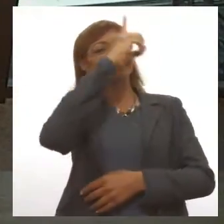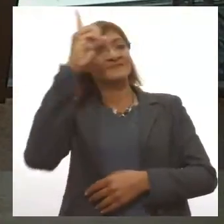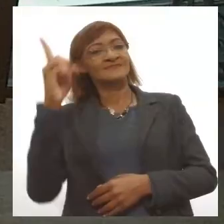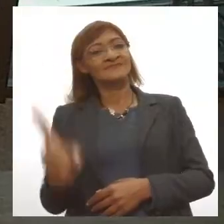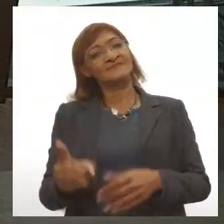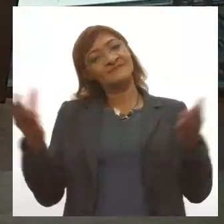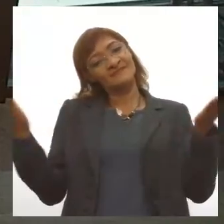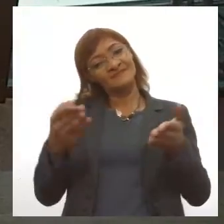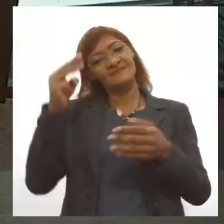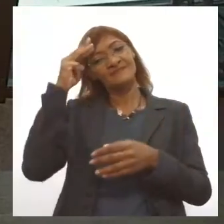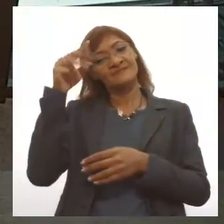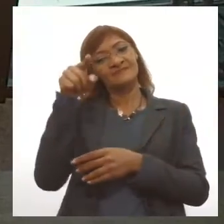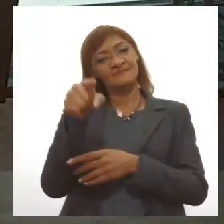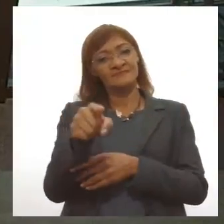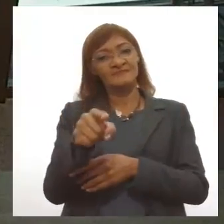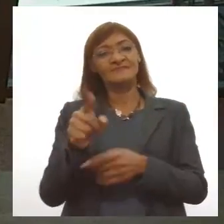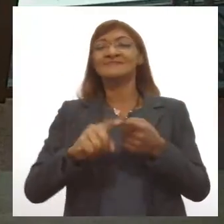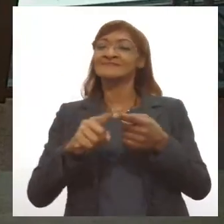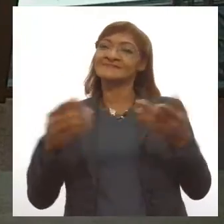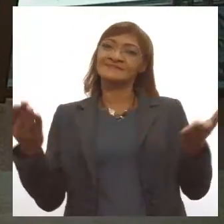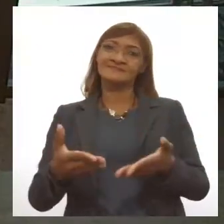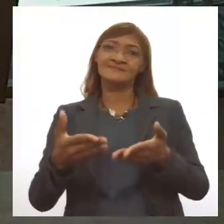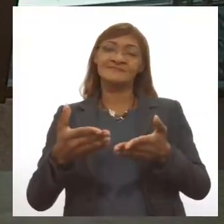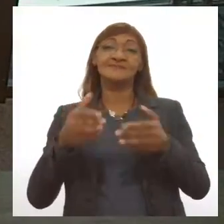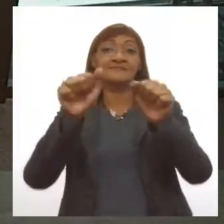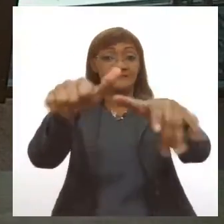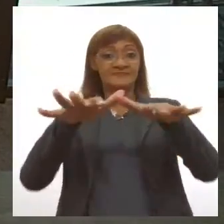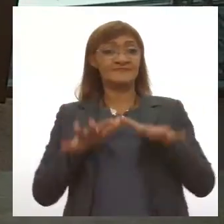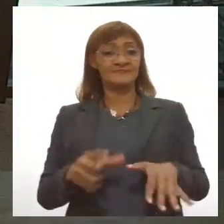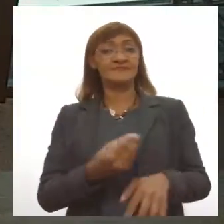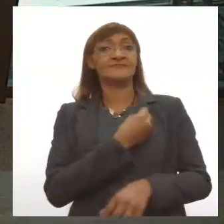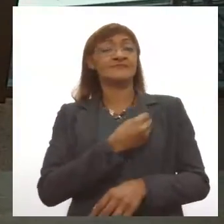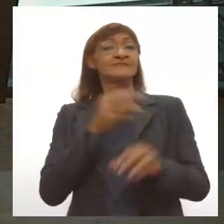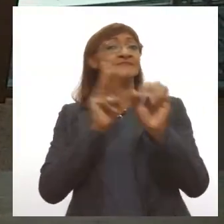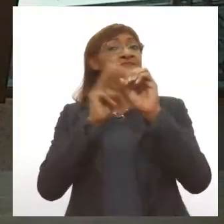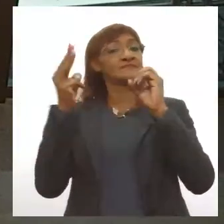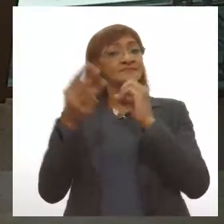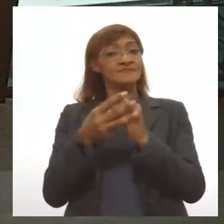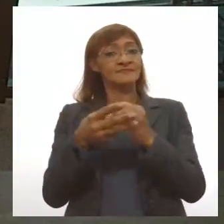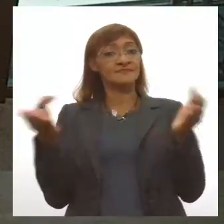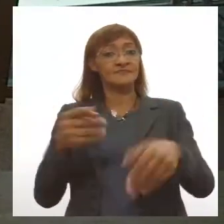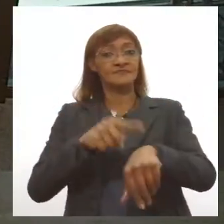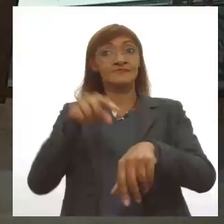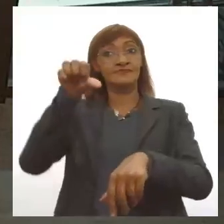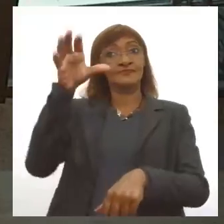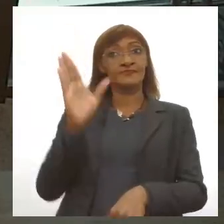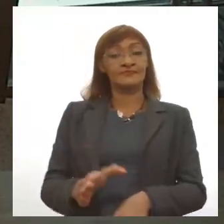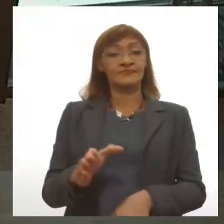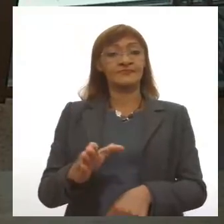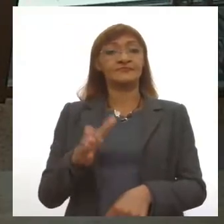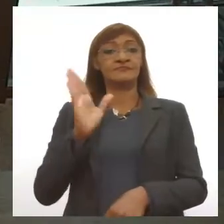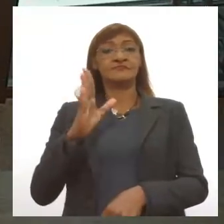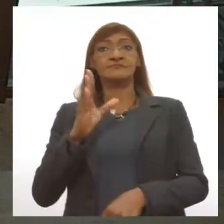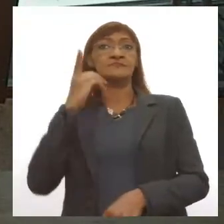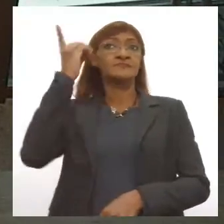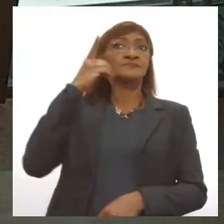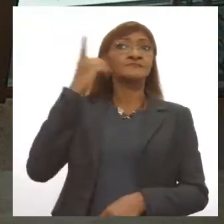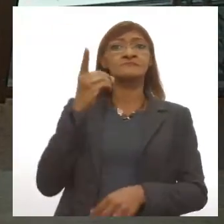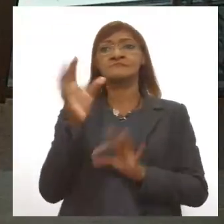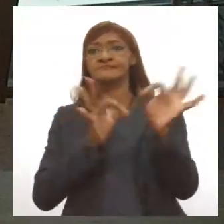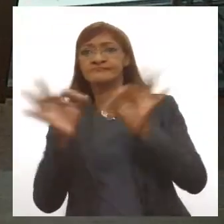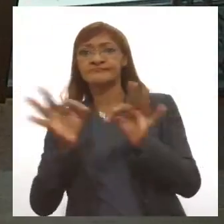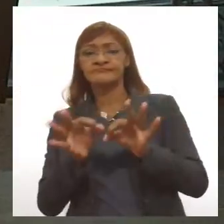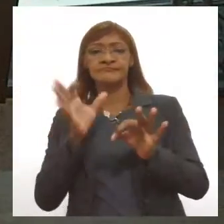terça-feira você também que está acompanhando. Sessão plenária ao vivo pela TV Alese, a partir das nove e meia da manhã, os deputados já estão se organizando para começar